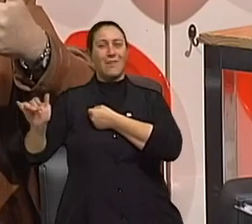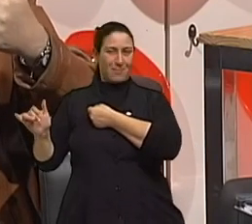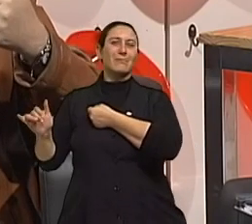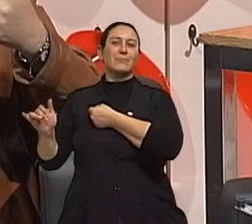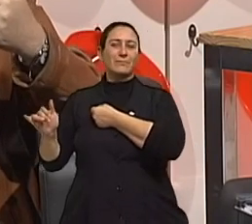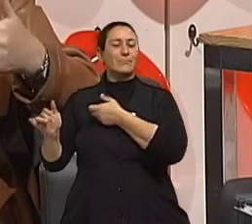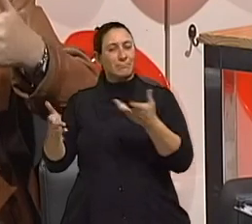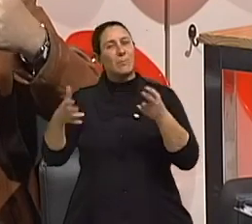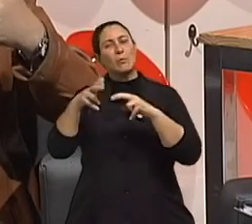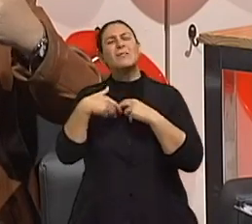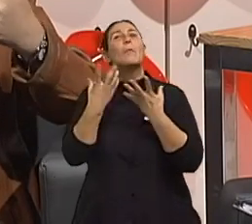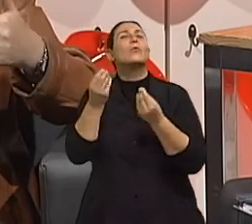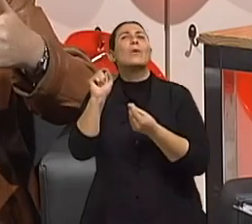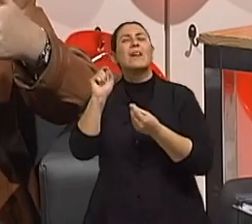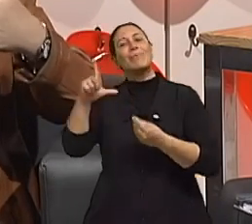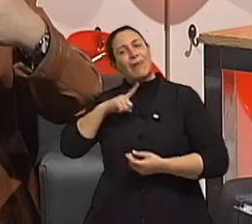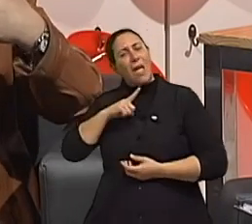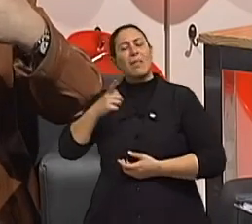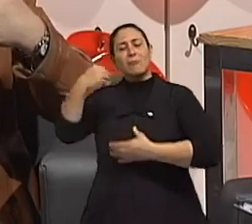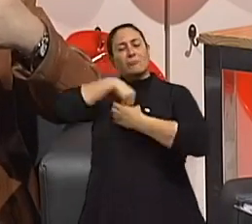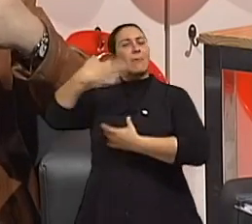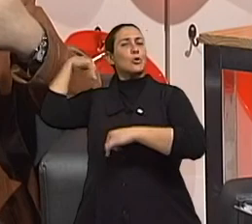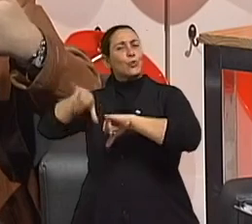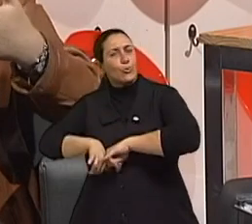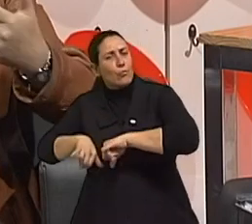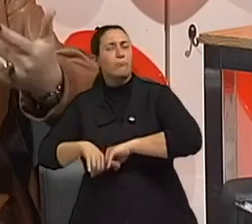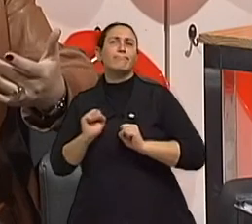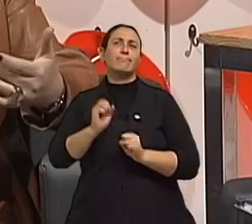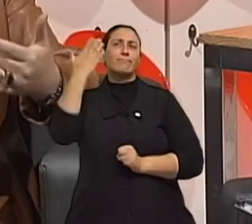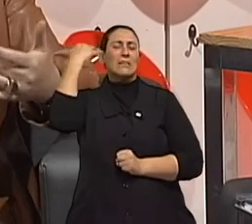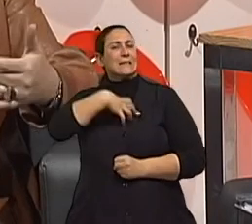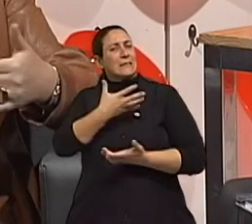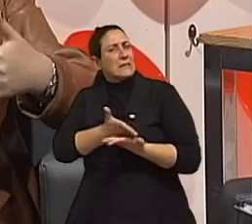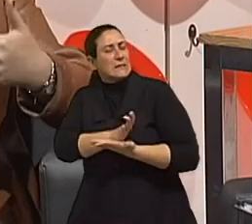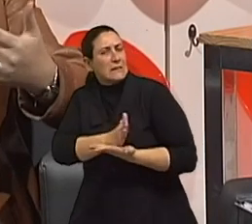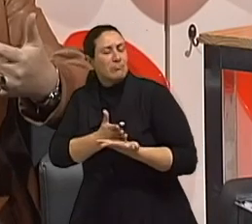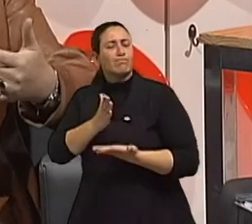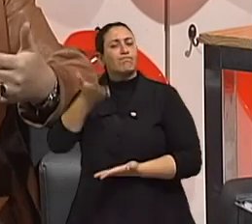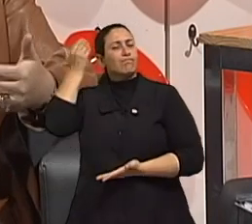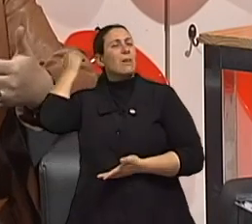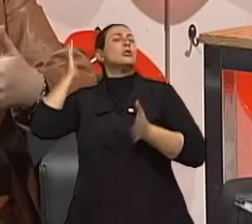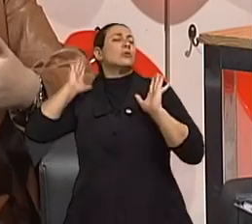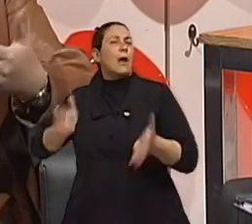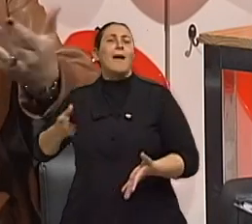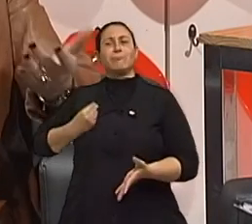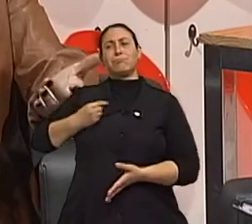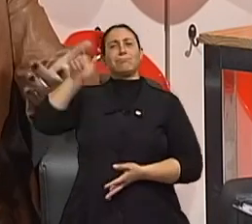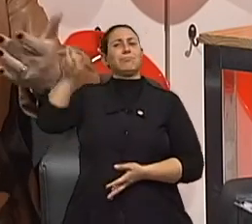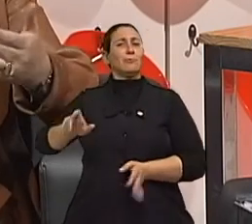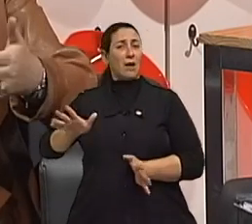situações de dor, de desconforto. É com isso que a gente cresce e que a gente aprende. Então, uma pessoa